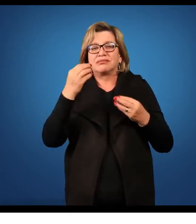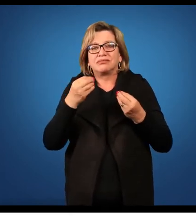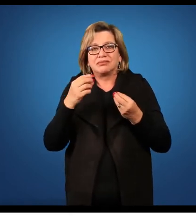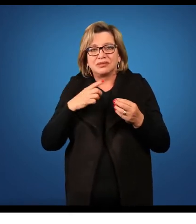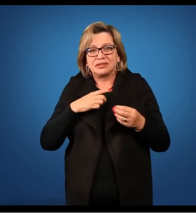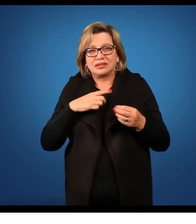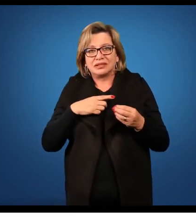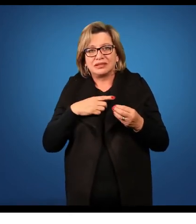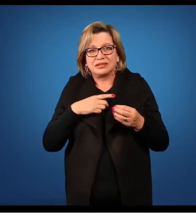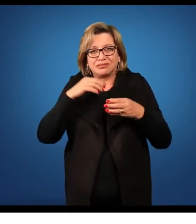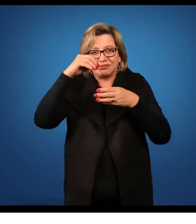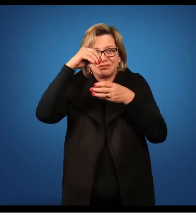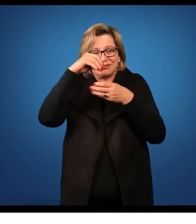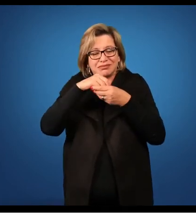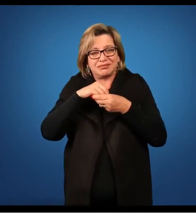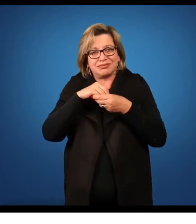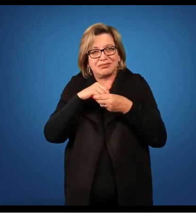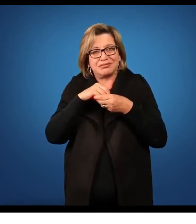a região fértil